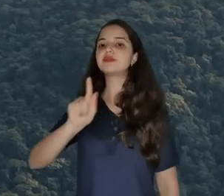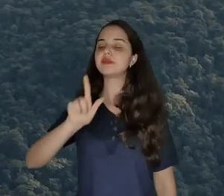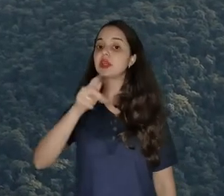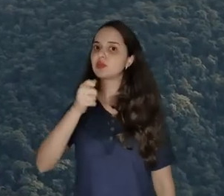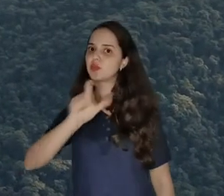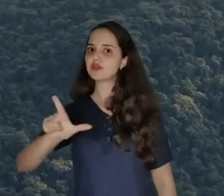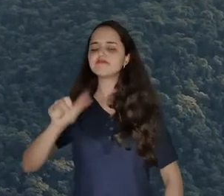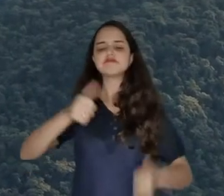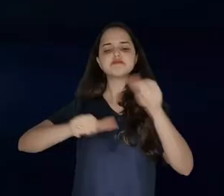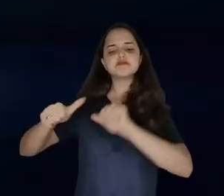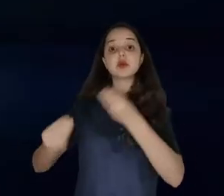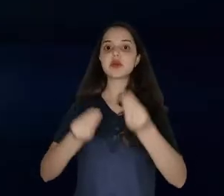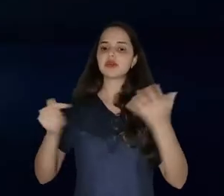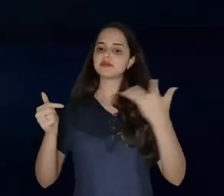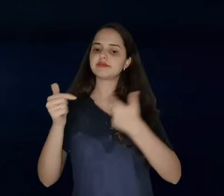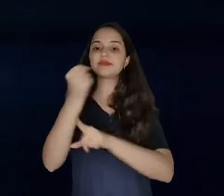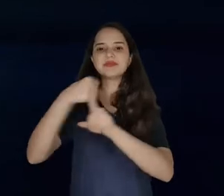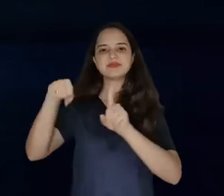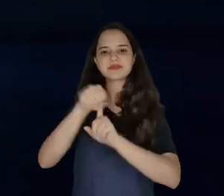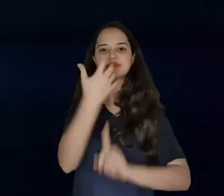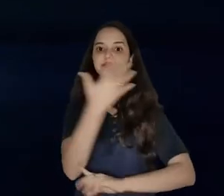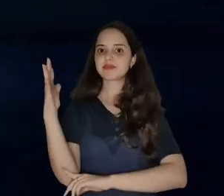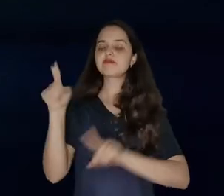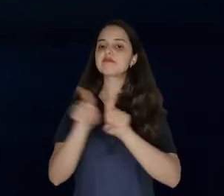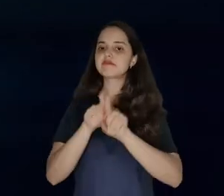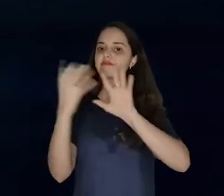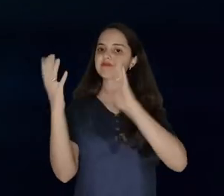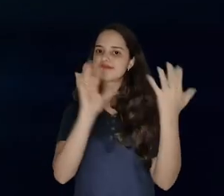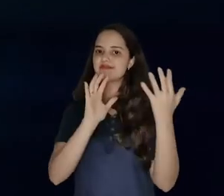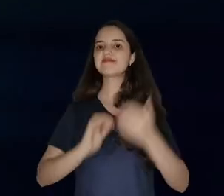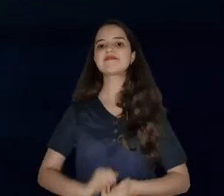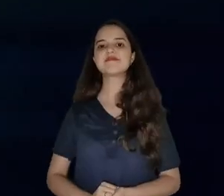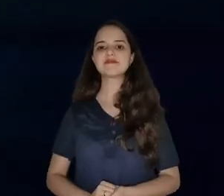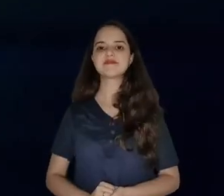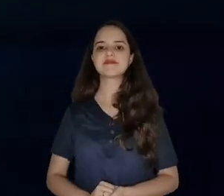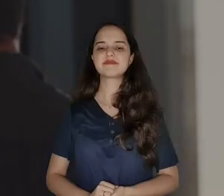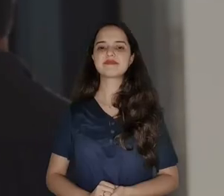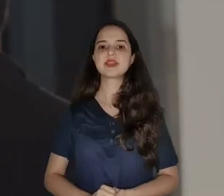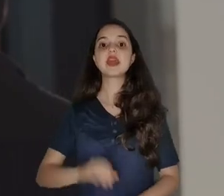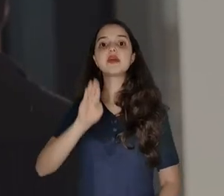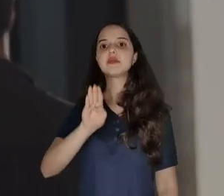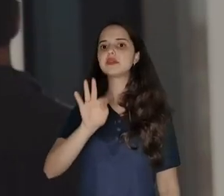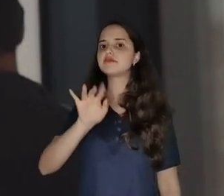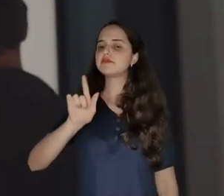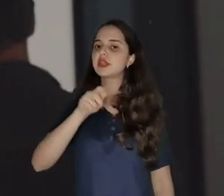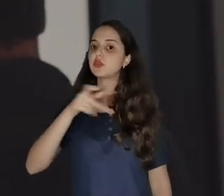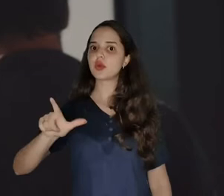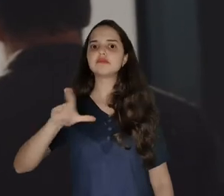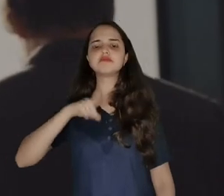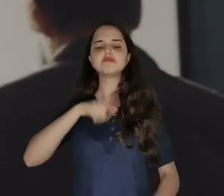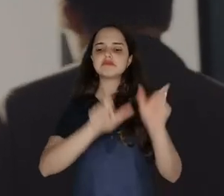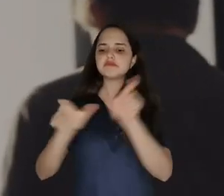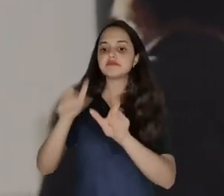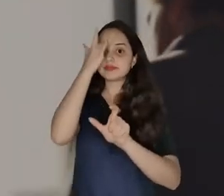Pactual são avaliados com base em critérios socioambientais e ou climáticos. No BTG Pactual, o